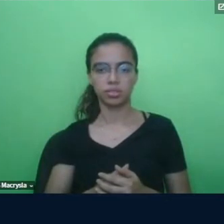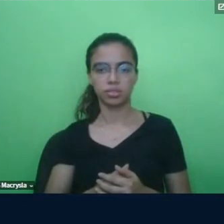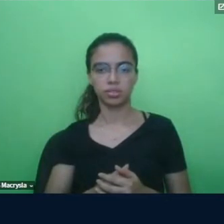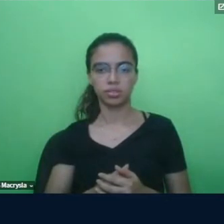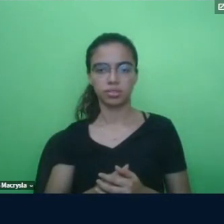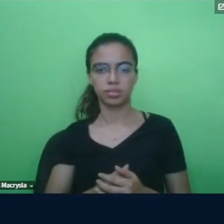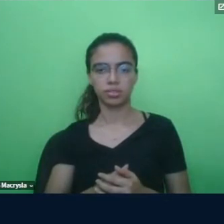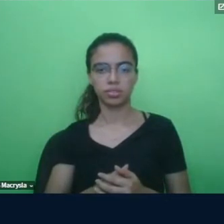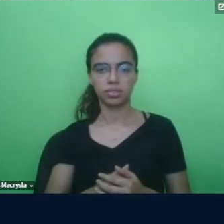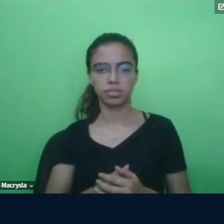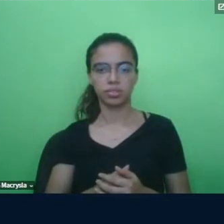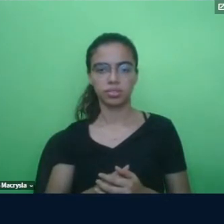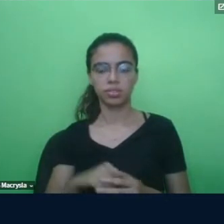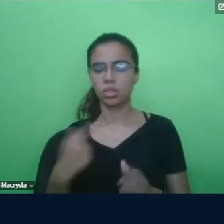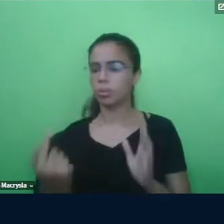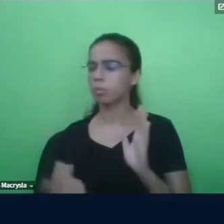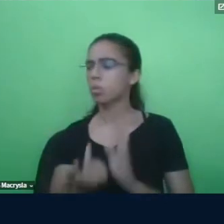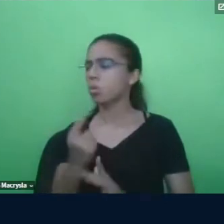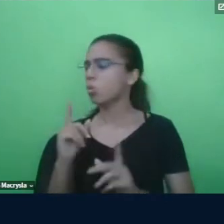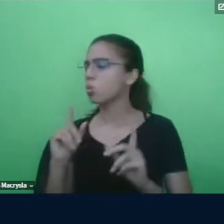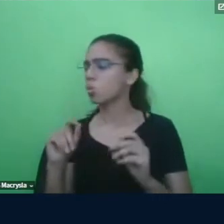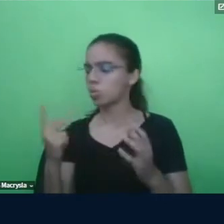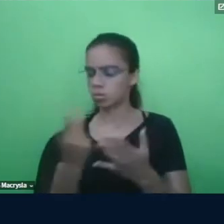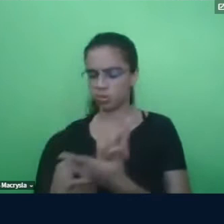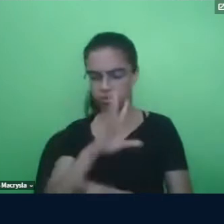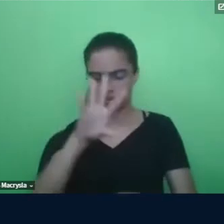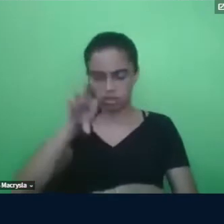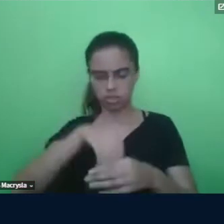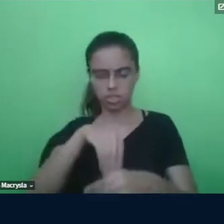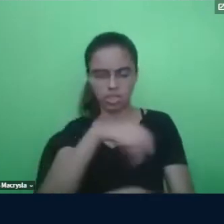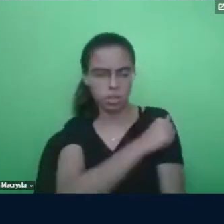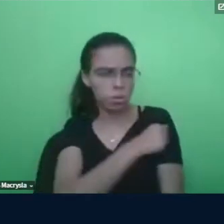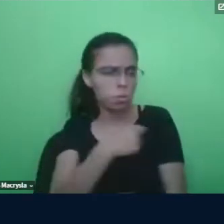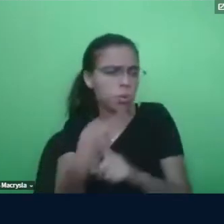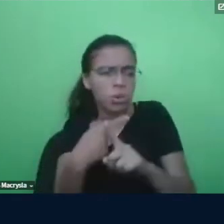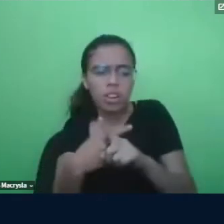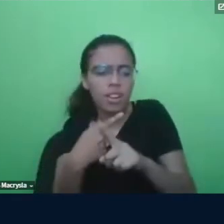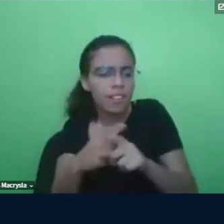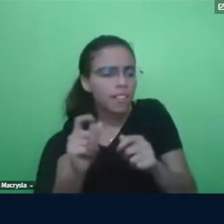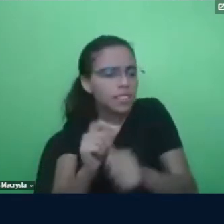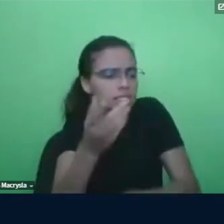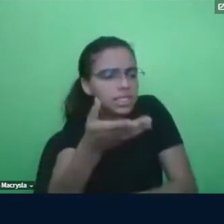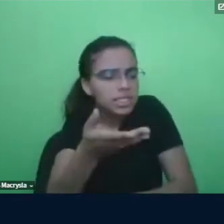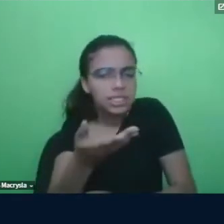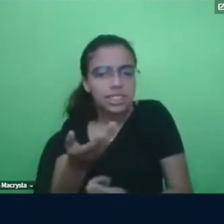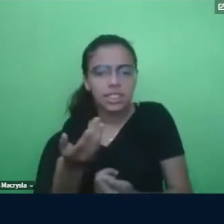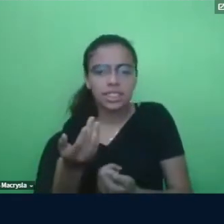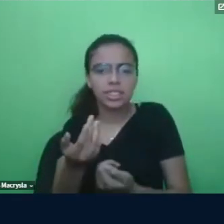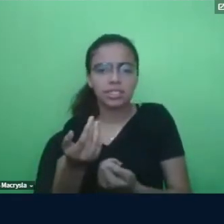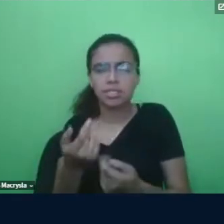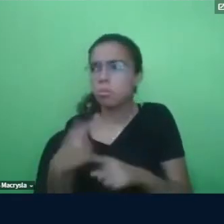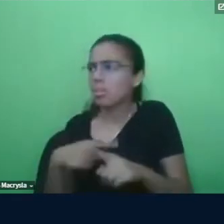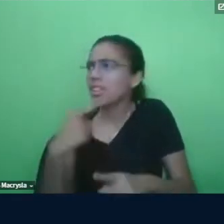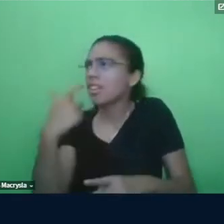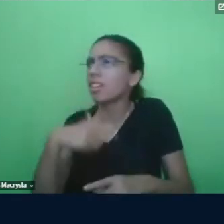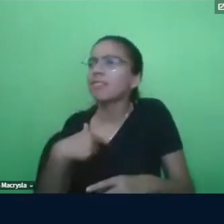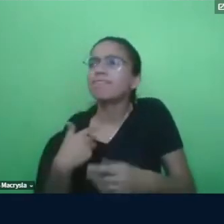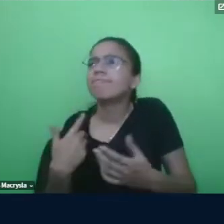o que está acontecendo com o meu aluno agora? Por que ele está agindo desse jeito? Por que essa crise que para mim não tem sentido?